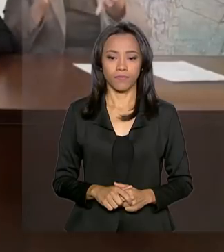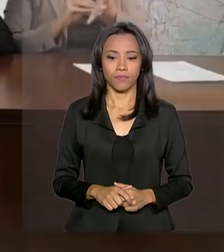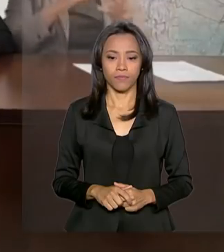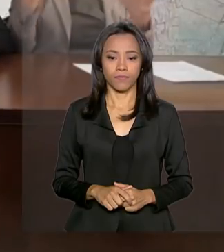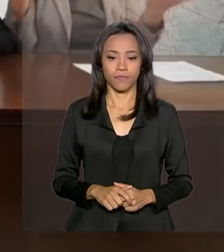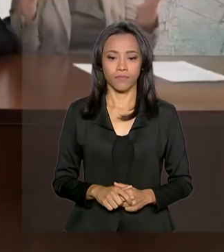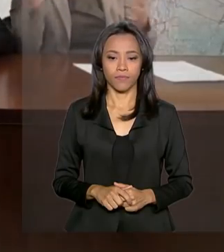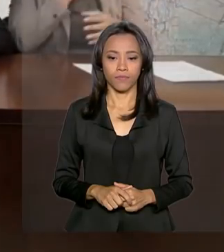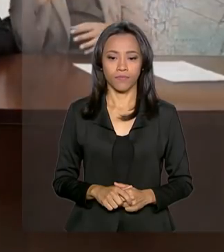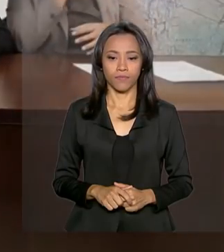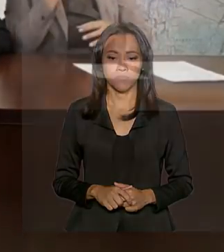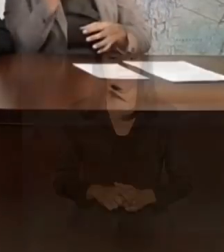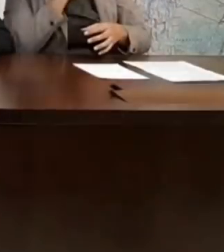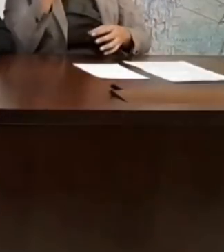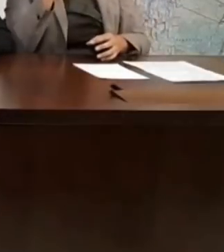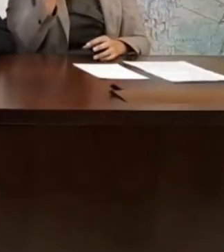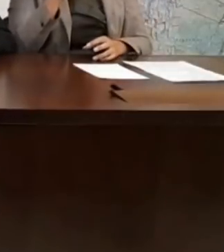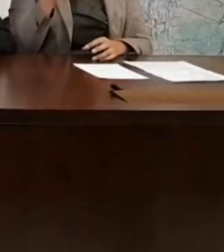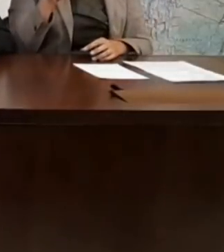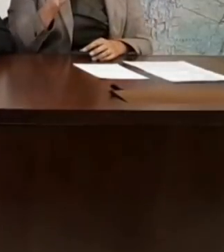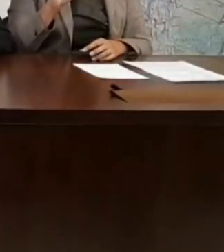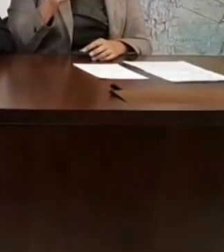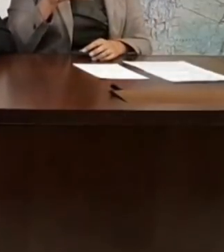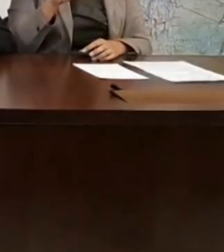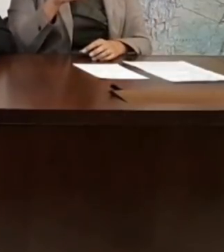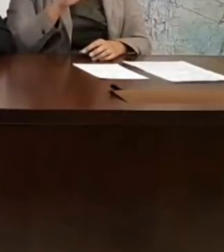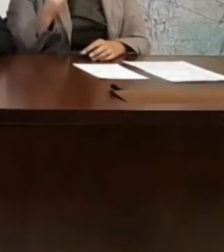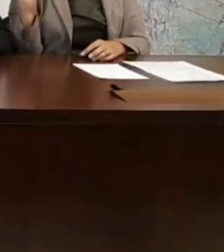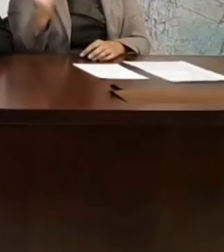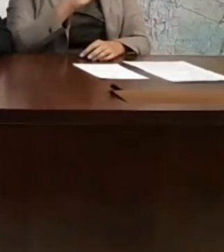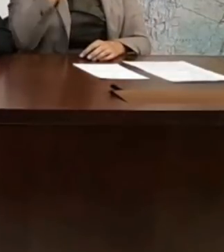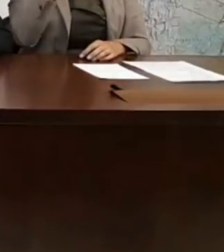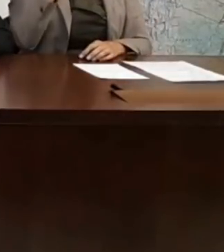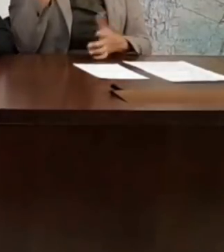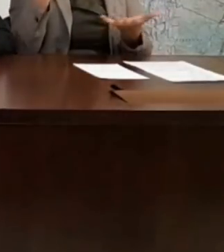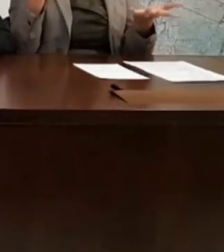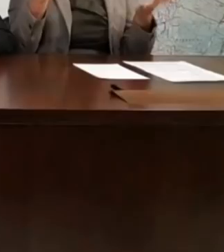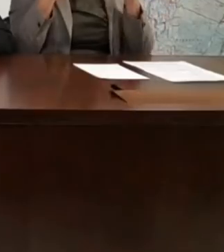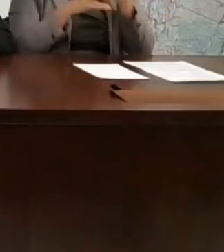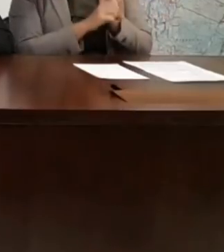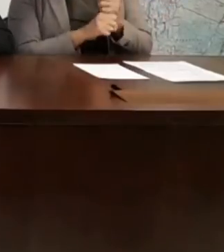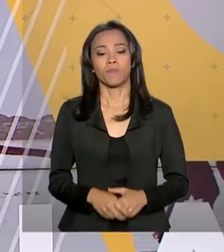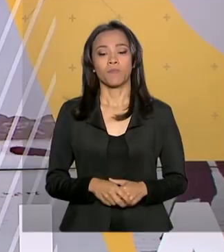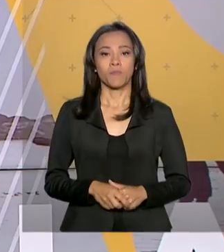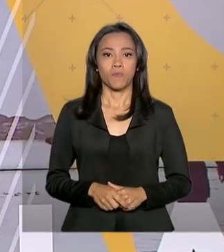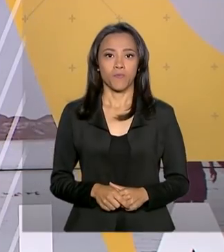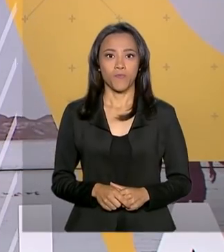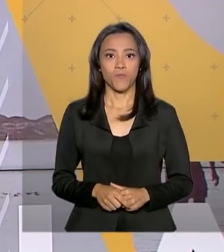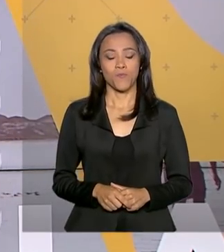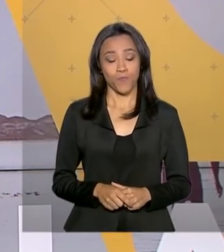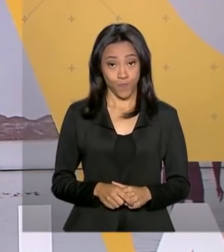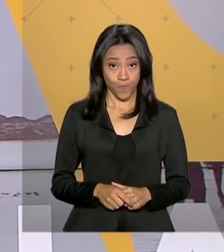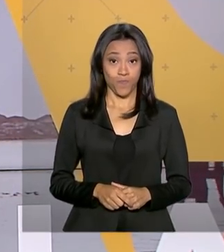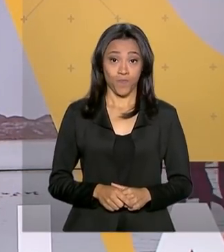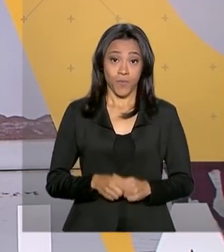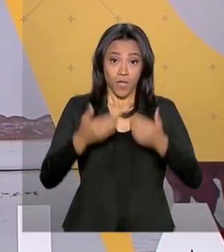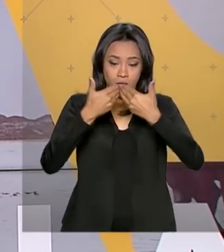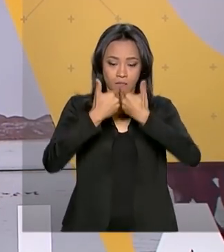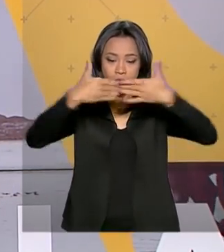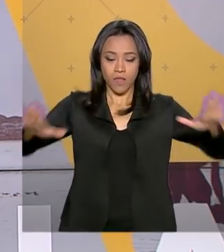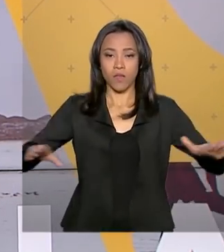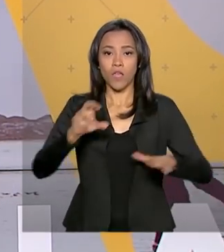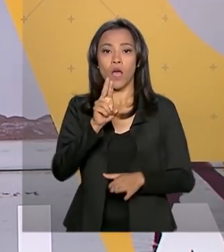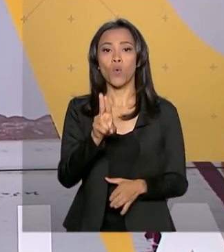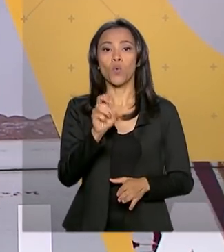das termoelétricas, custa caro, aumenta o preço da tarifa na ponta da linha, além de poluir o meio ambiente. A inauguração da usina